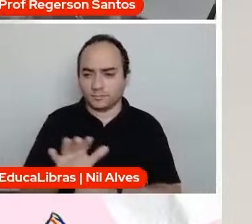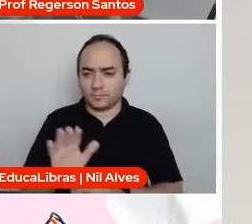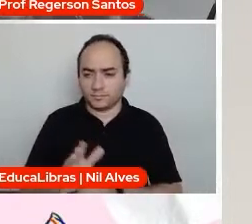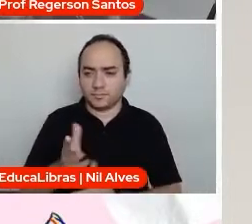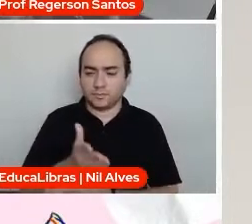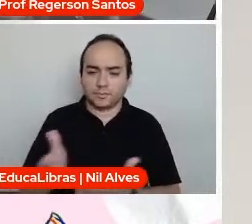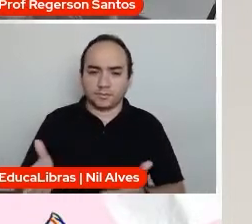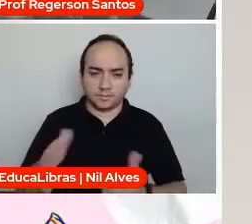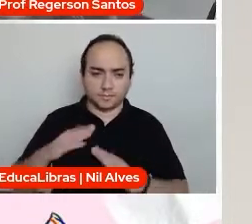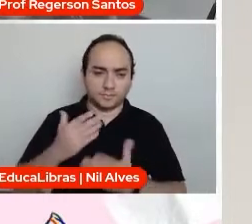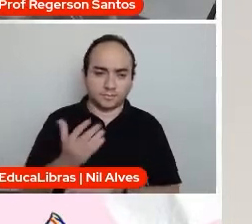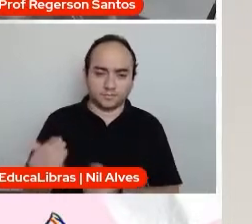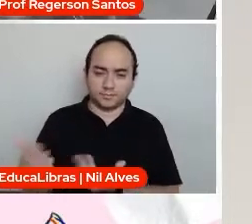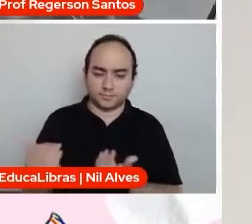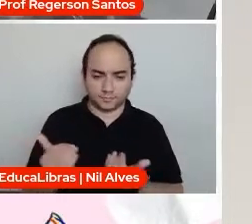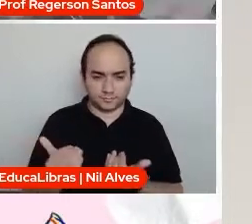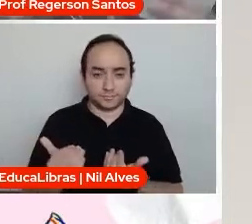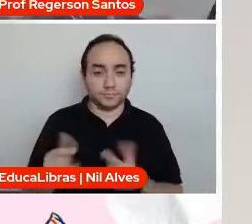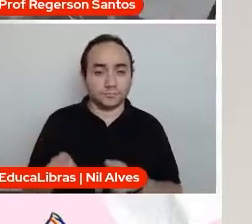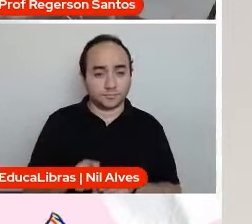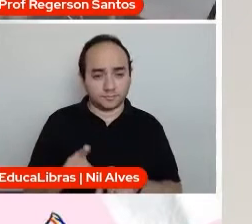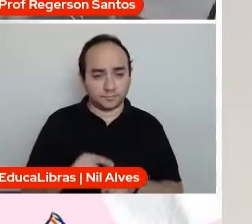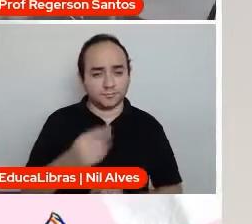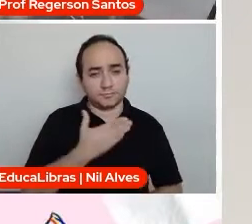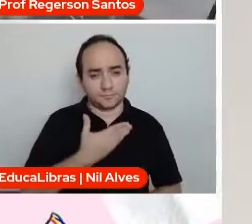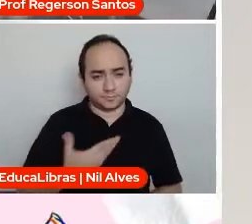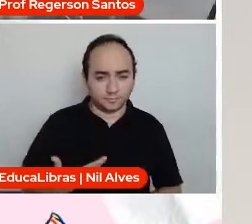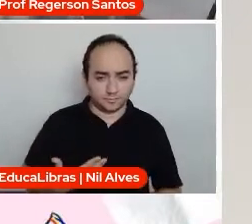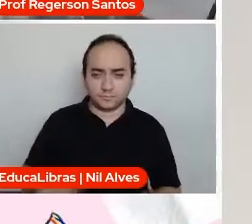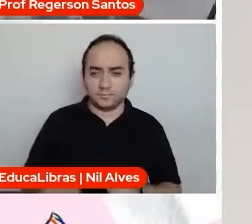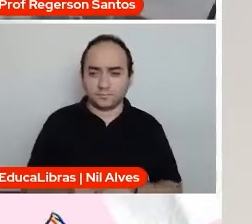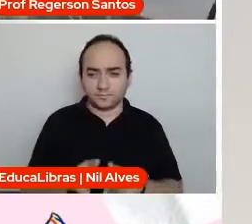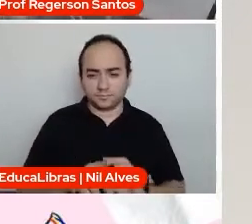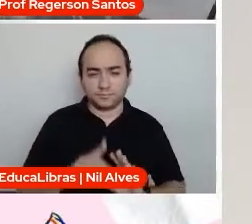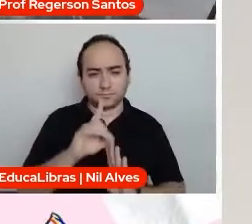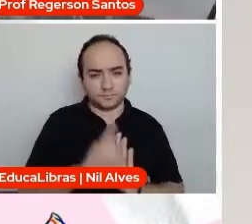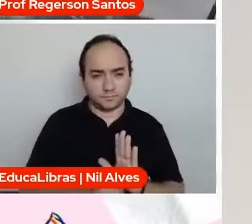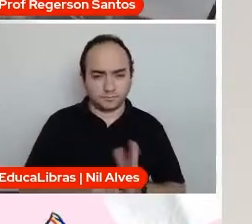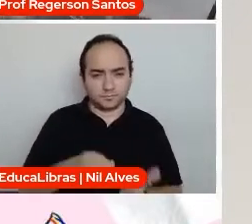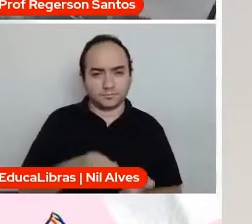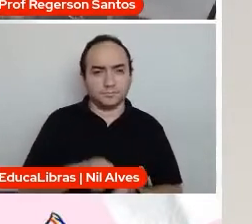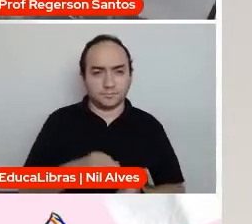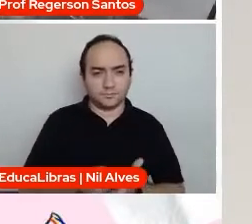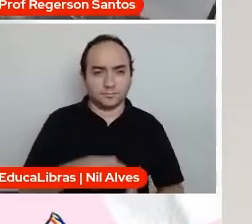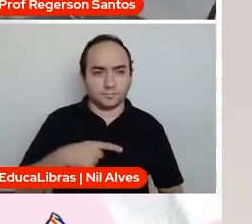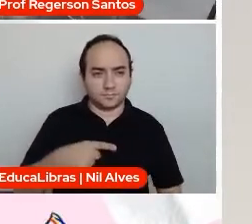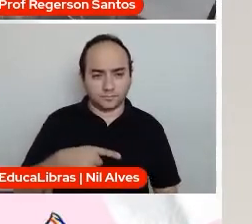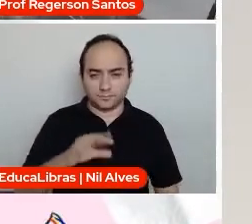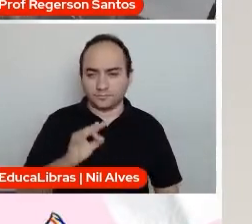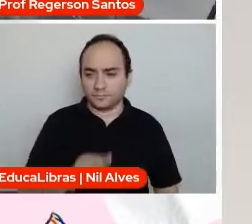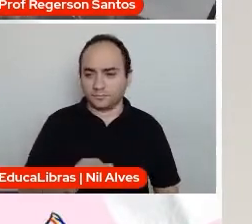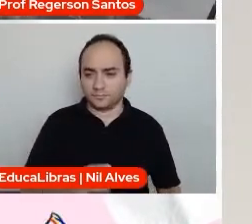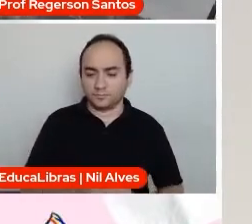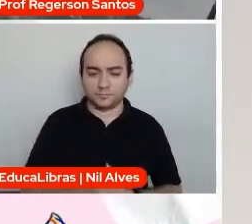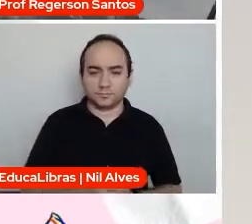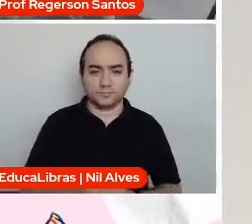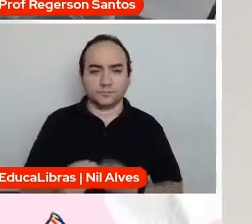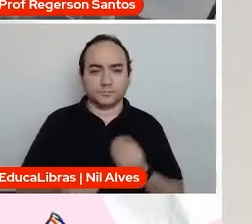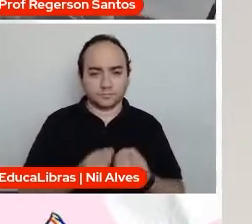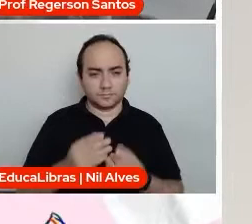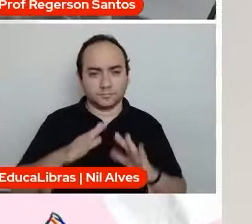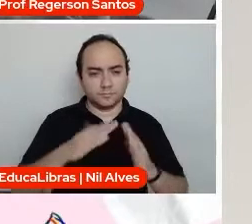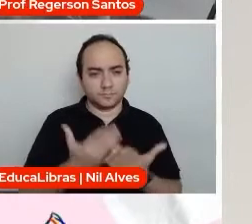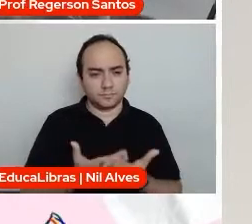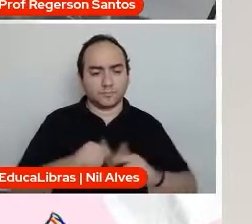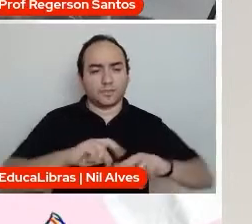para os estudantes. E o governo também, então, ele tem direito, ele tem o dever, desculpa, de prover as escolas com as melhores